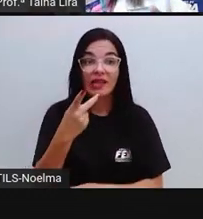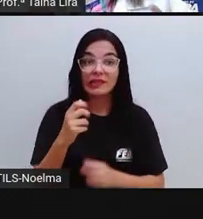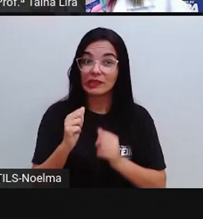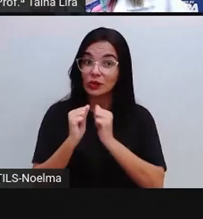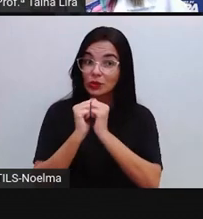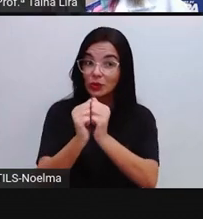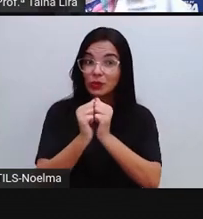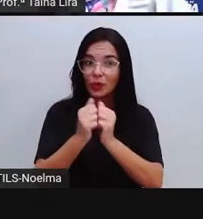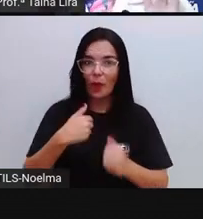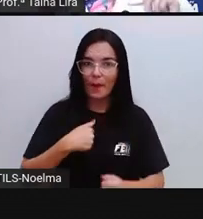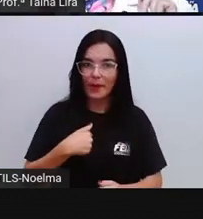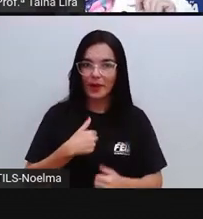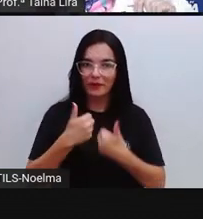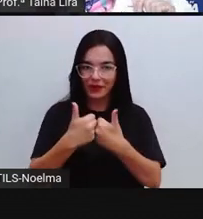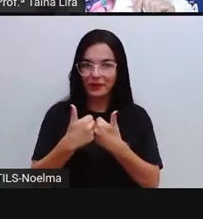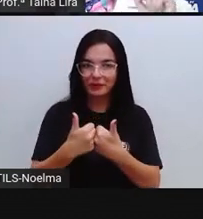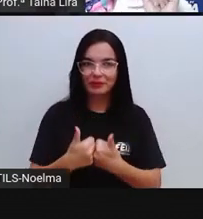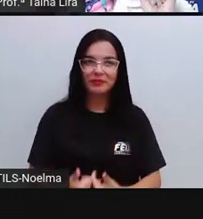comigo, tá bom?